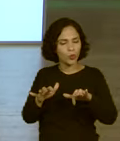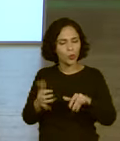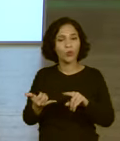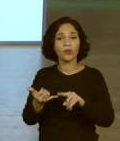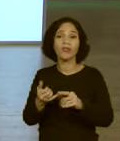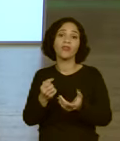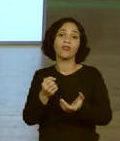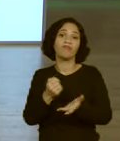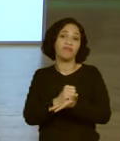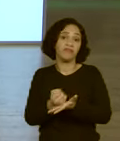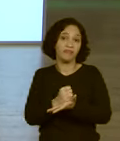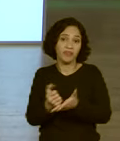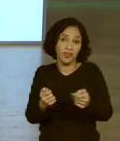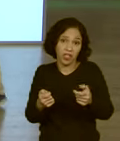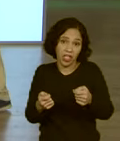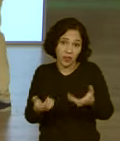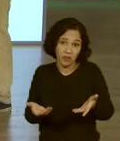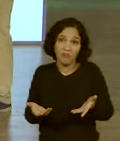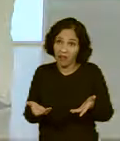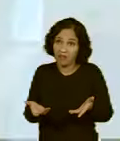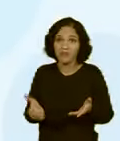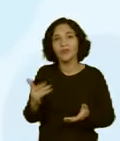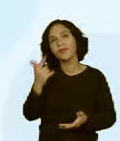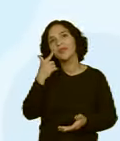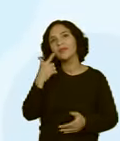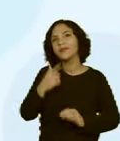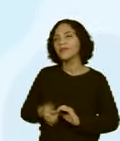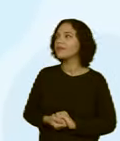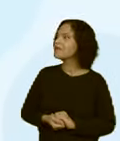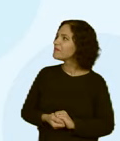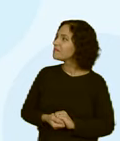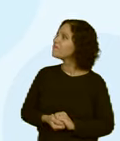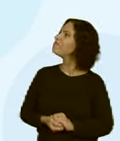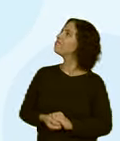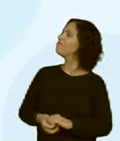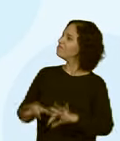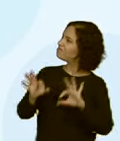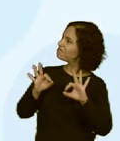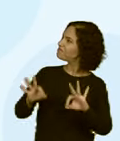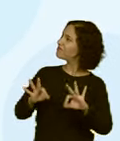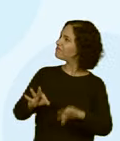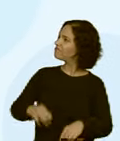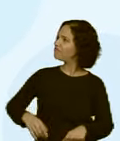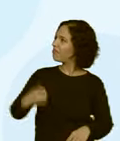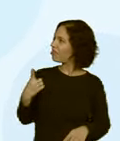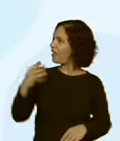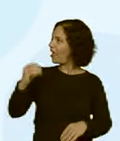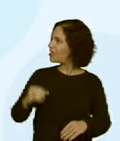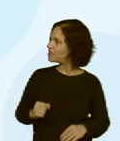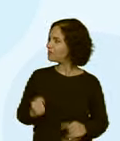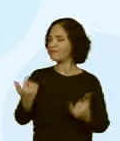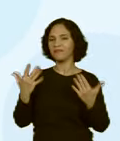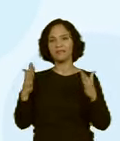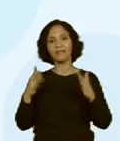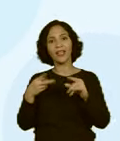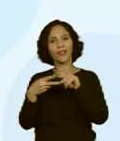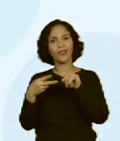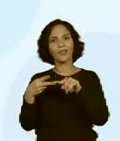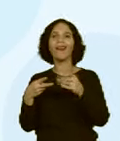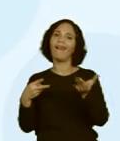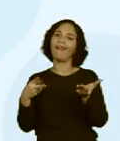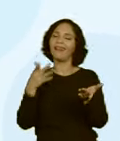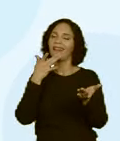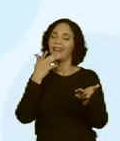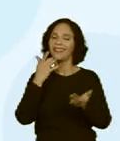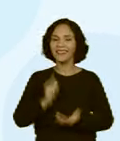o videogame. Videogame, vamos ver? Aê, gabaritou, professor? Era um dois, mas eu consegui.